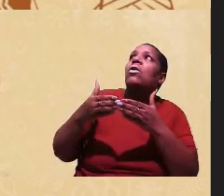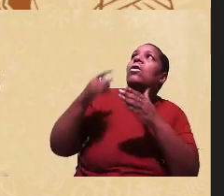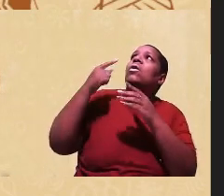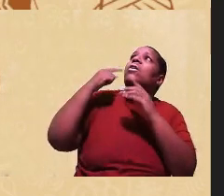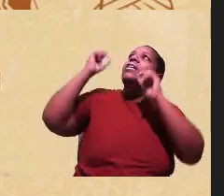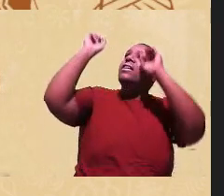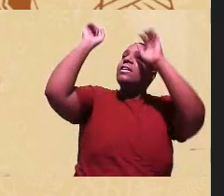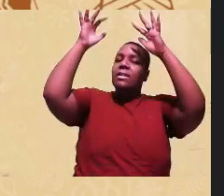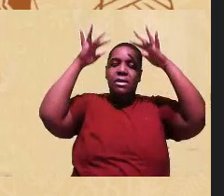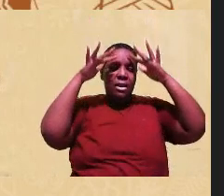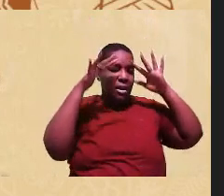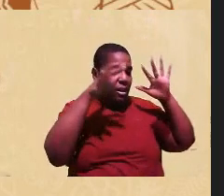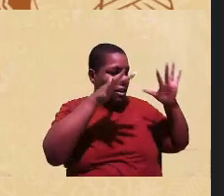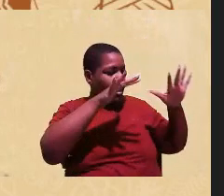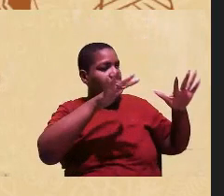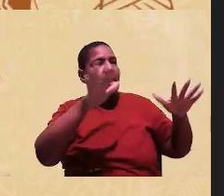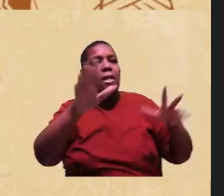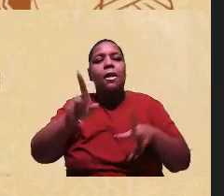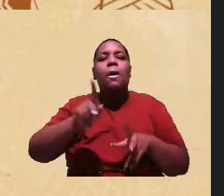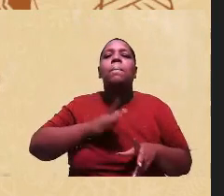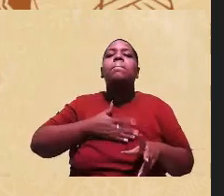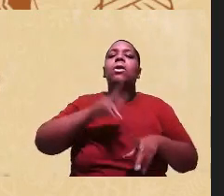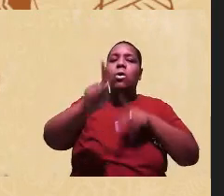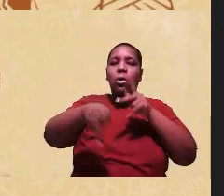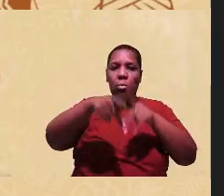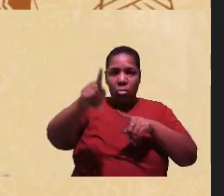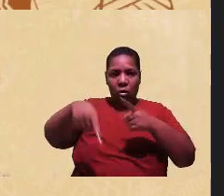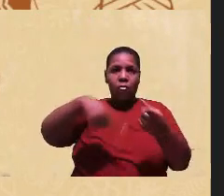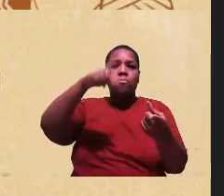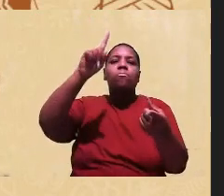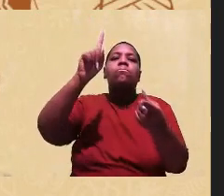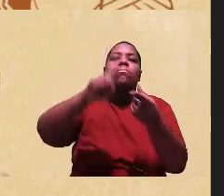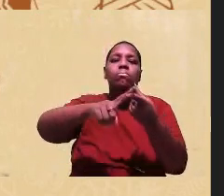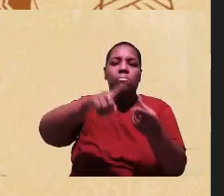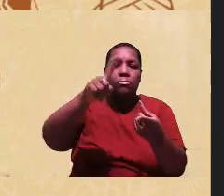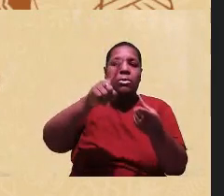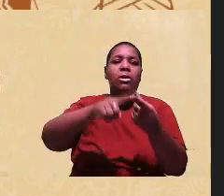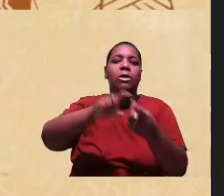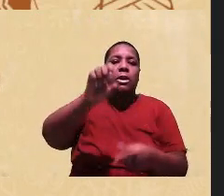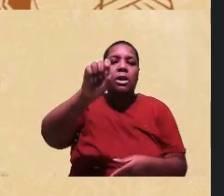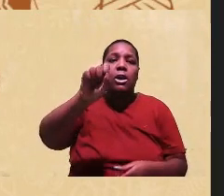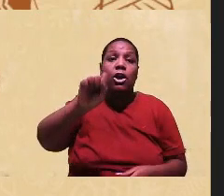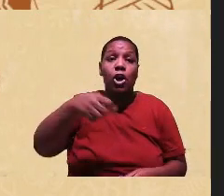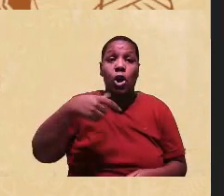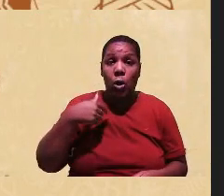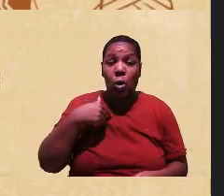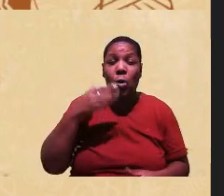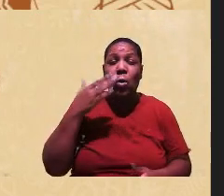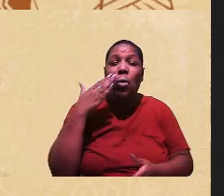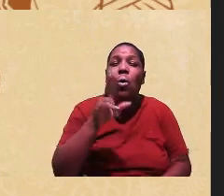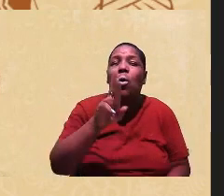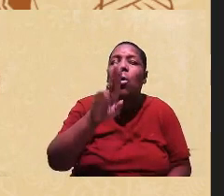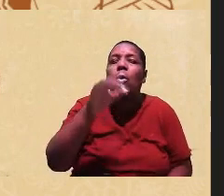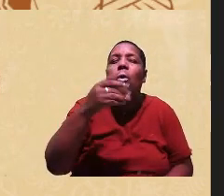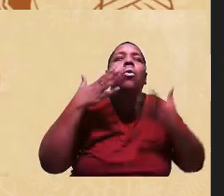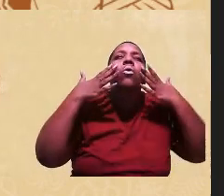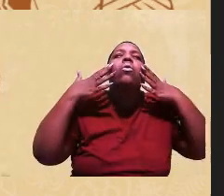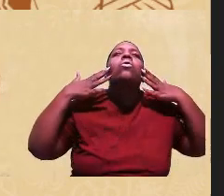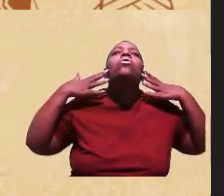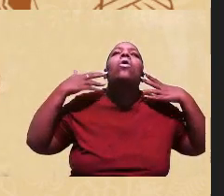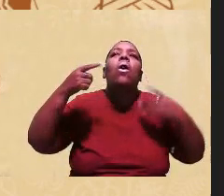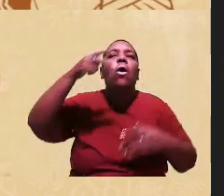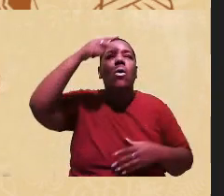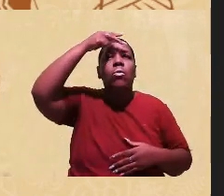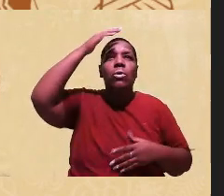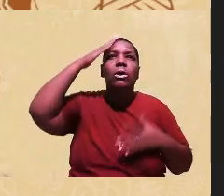meu povo será vingado de Urucum e Genipaco meu corpo será pintado